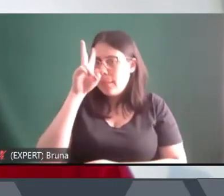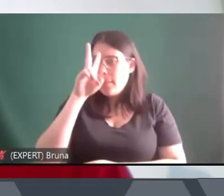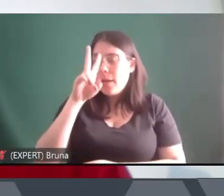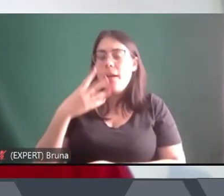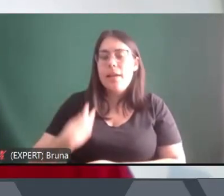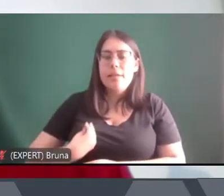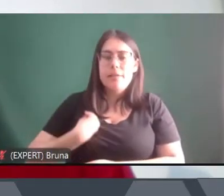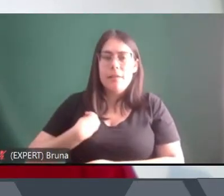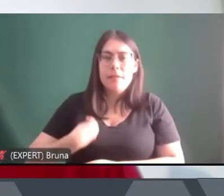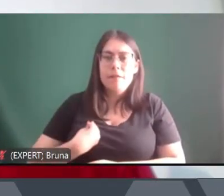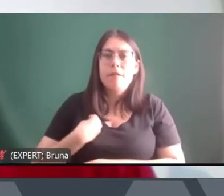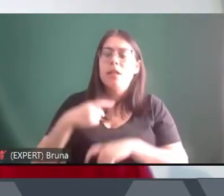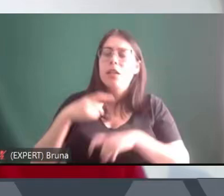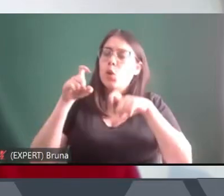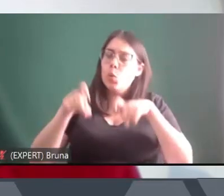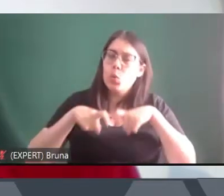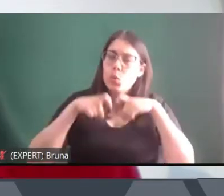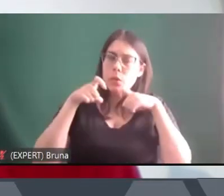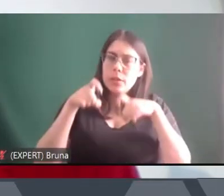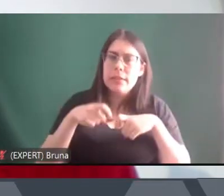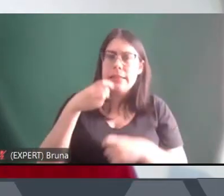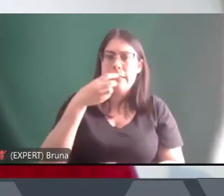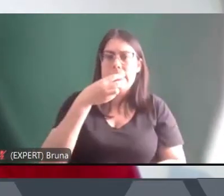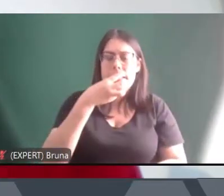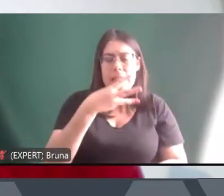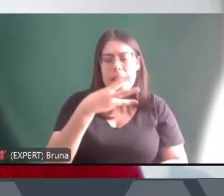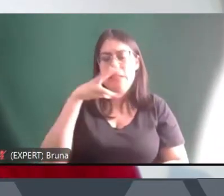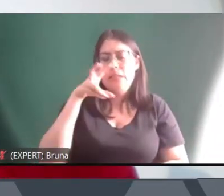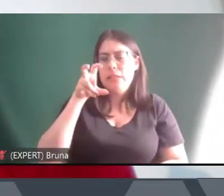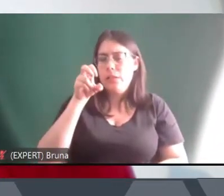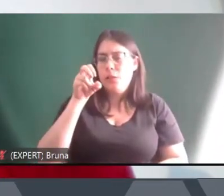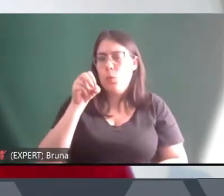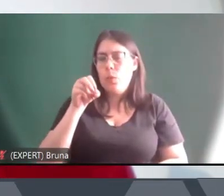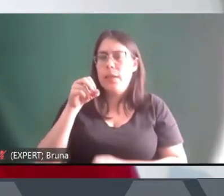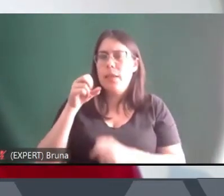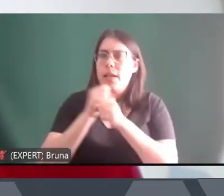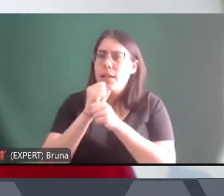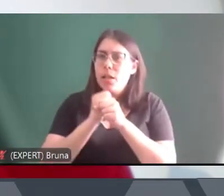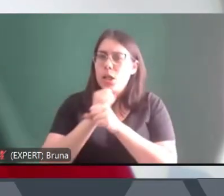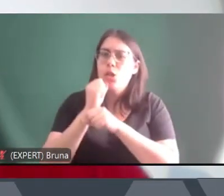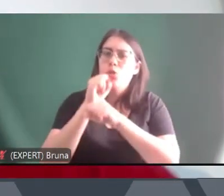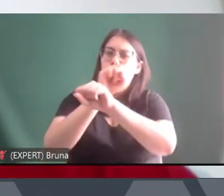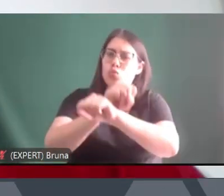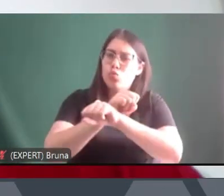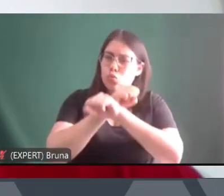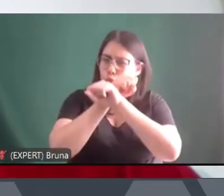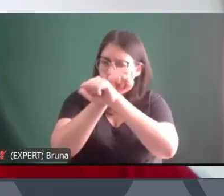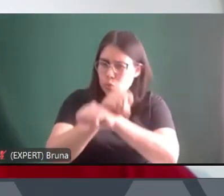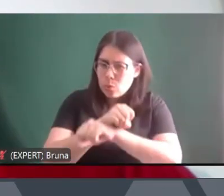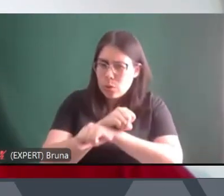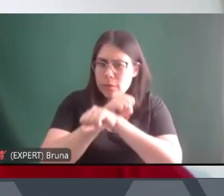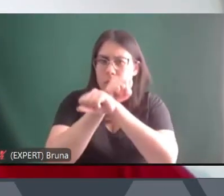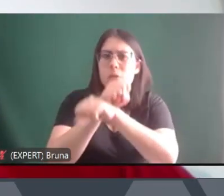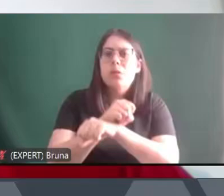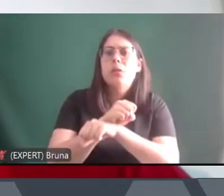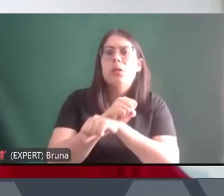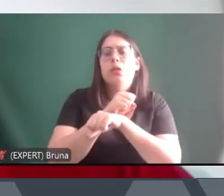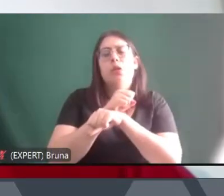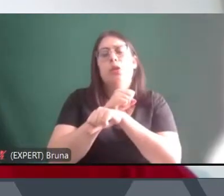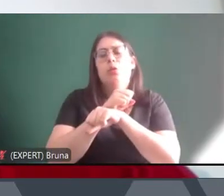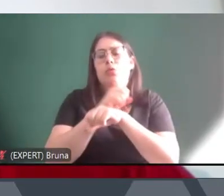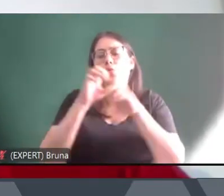campo também está calcada em 350 anos de escravidão. Então, formado a partir de estruturas agrárias